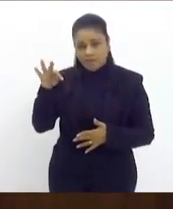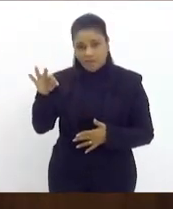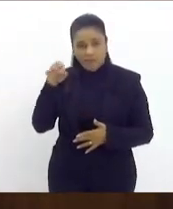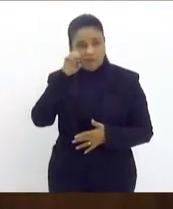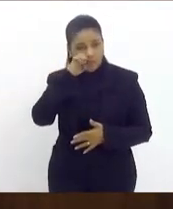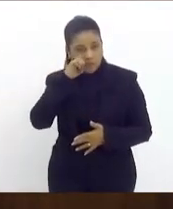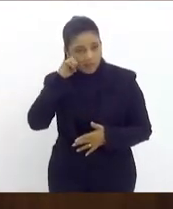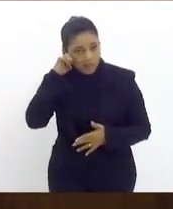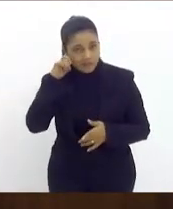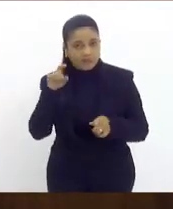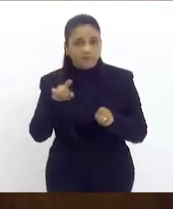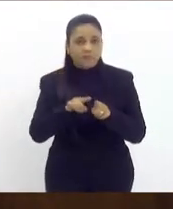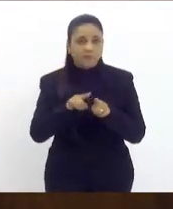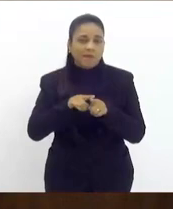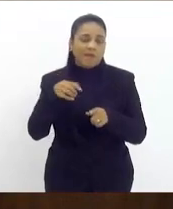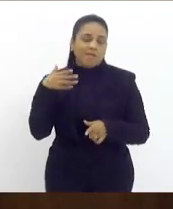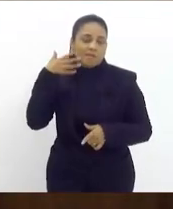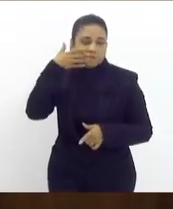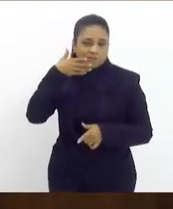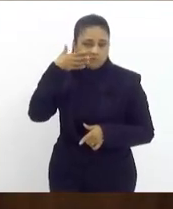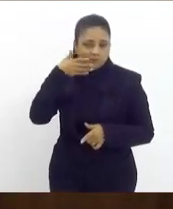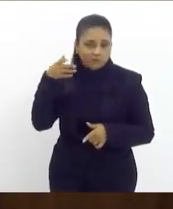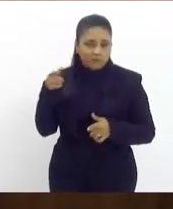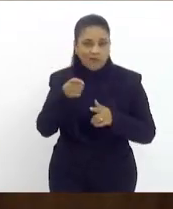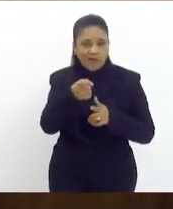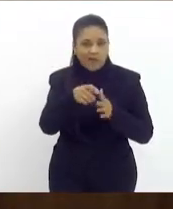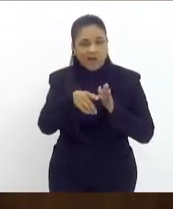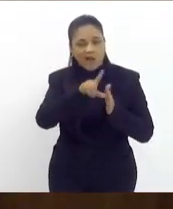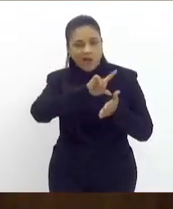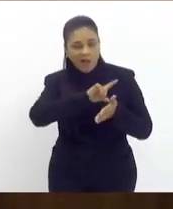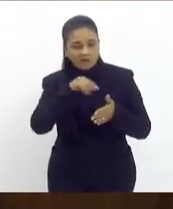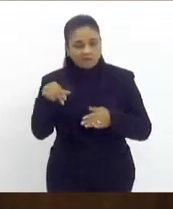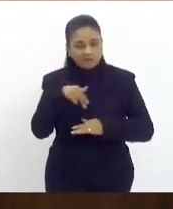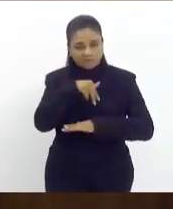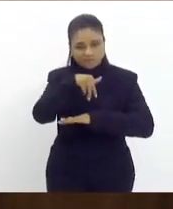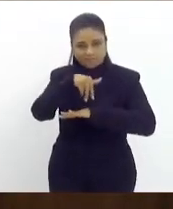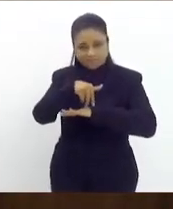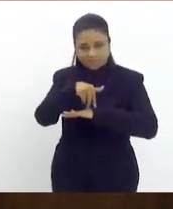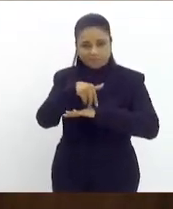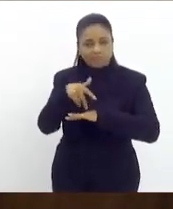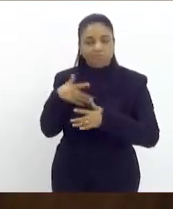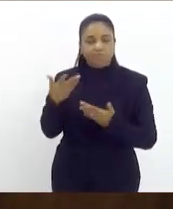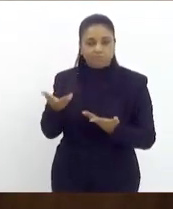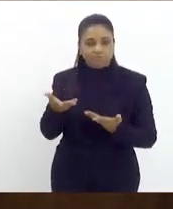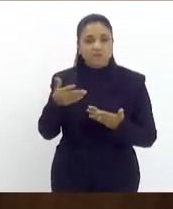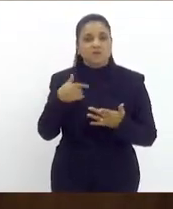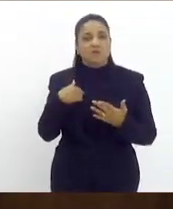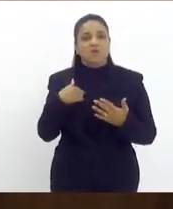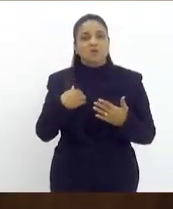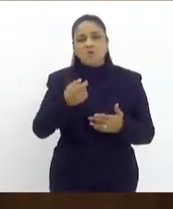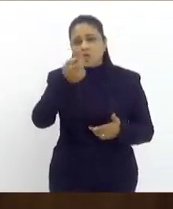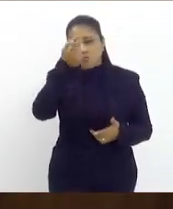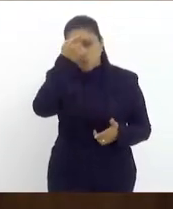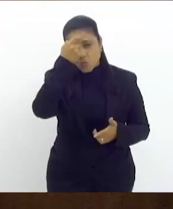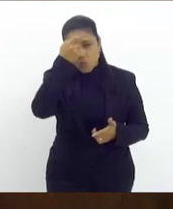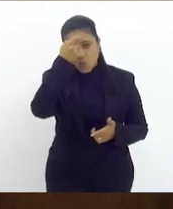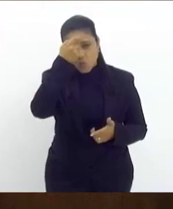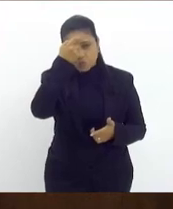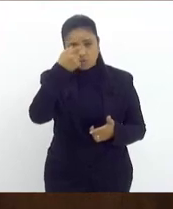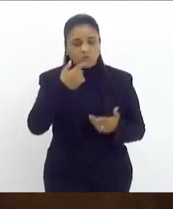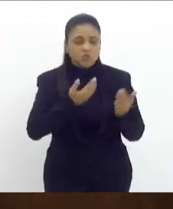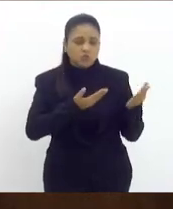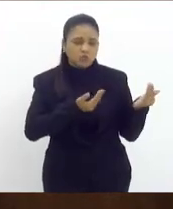tantos outros oradores que fizeram uso aqui da tribuna, essa conscientização com os nossos